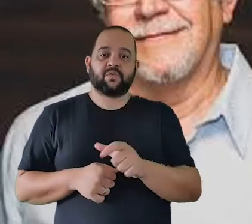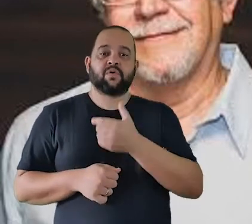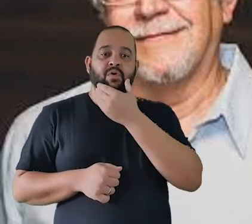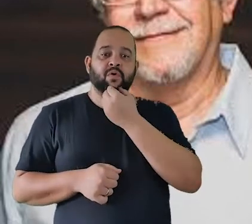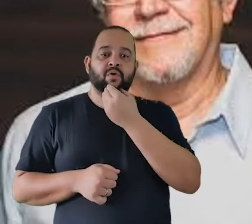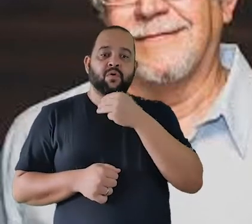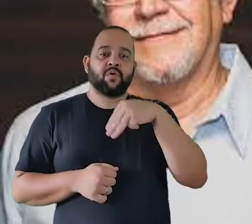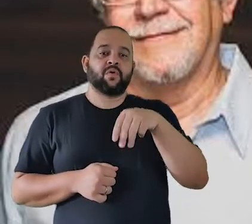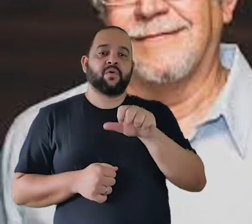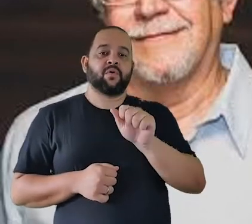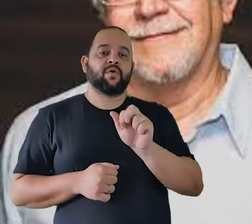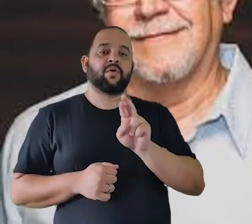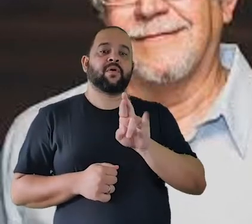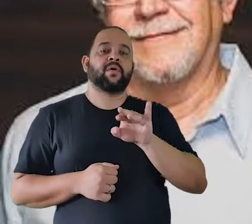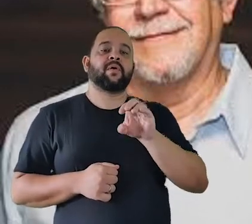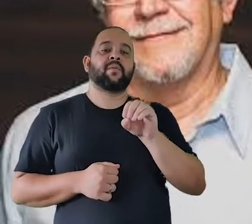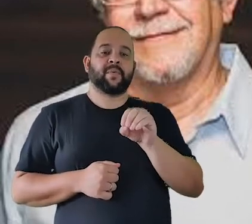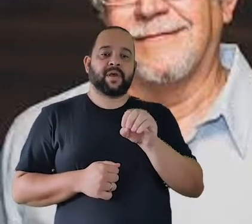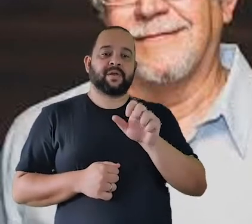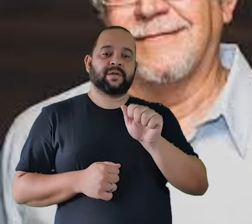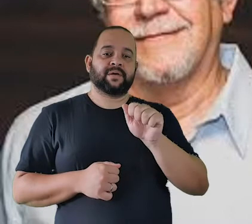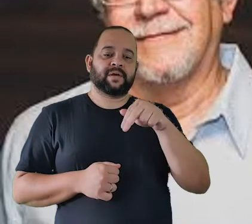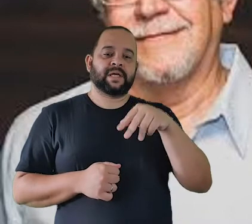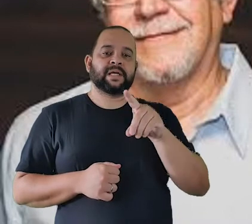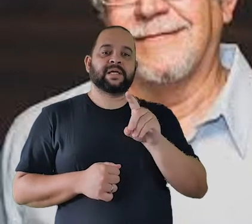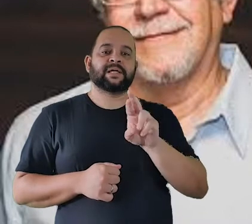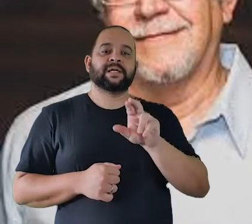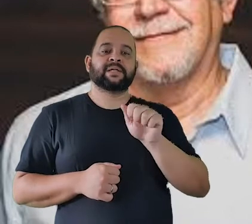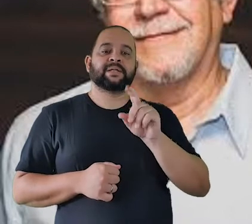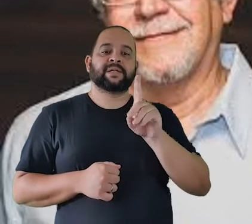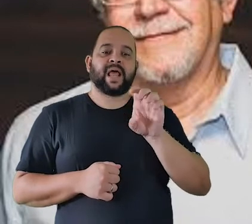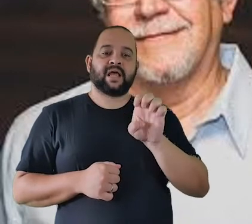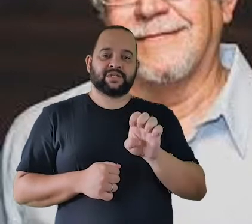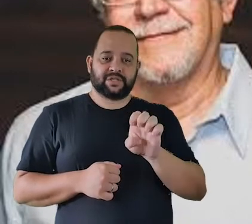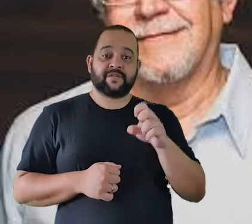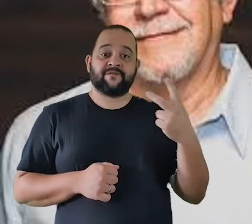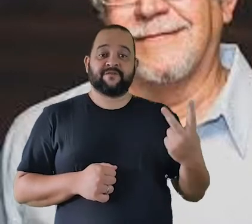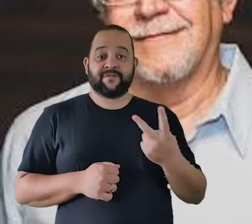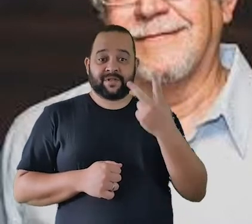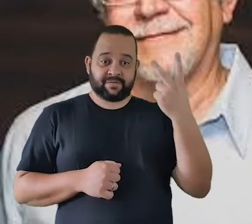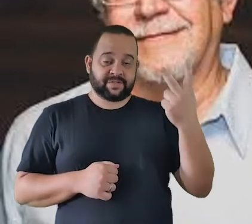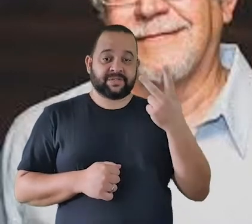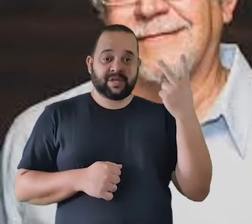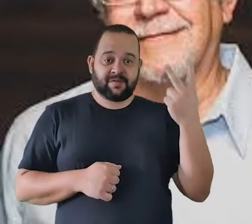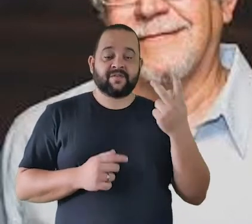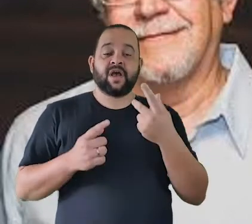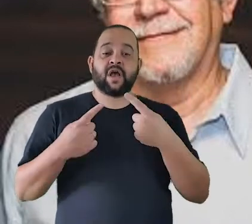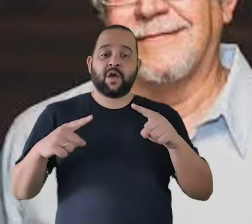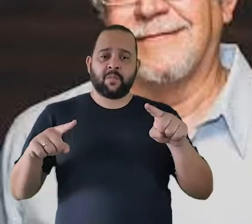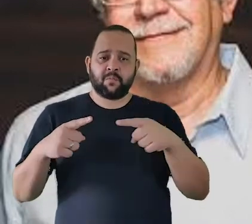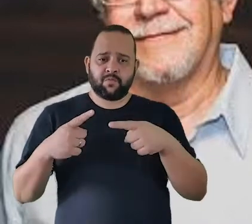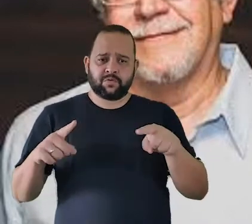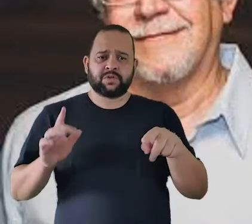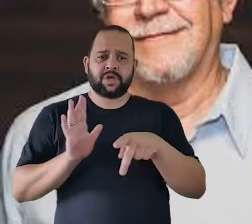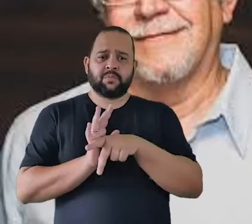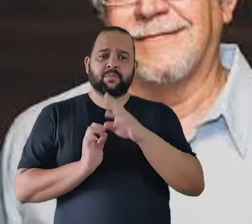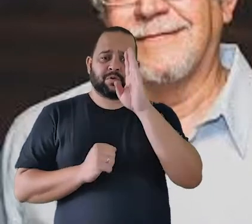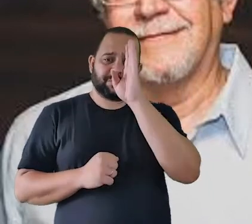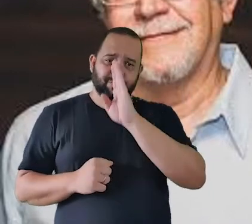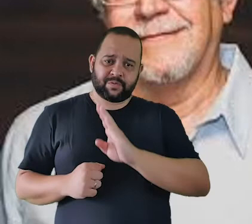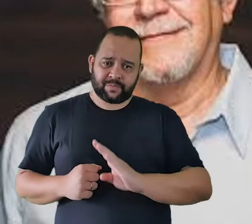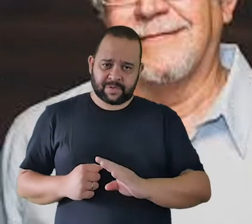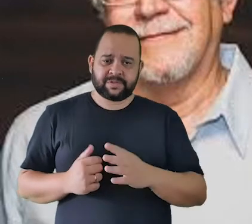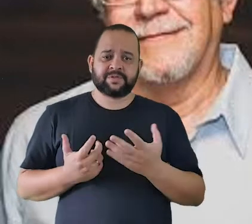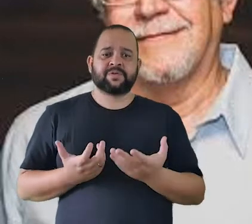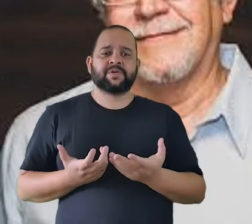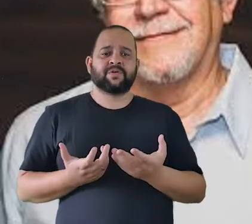que valorizava essa música baseada no folclore e no contraponto como